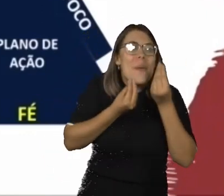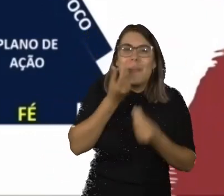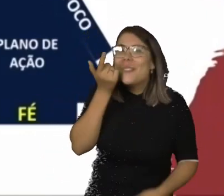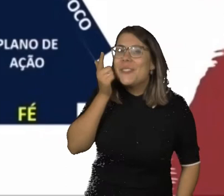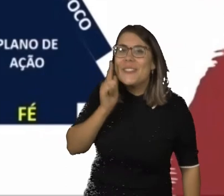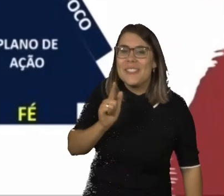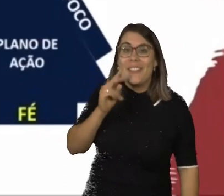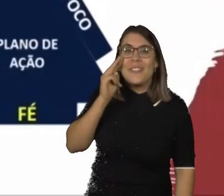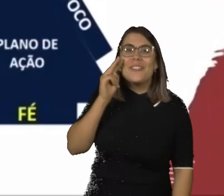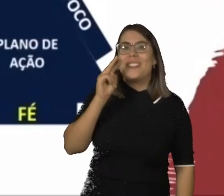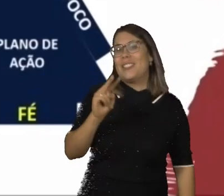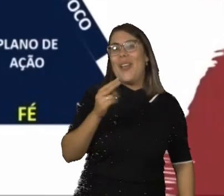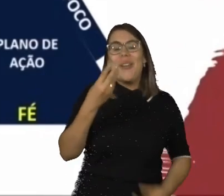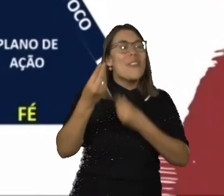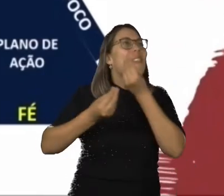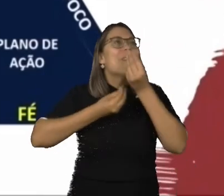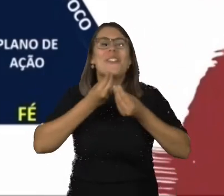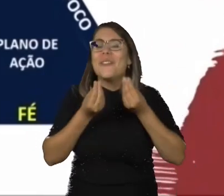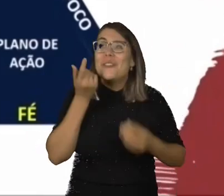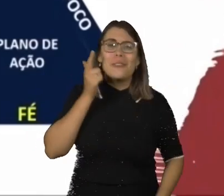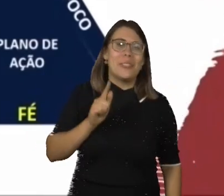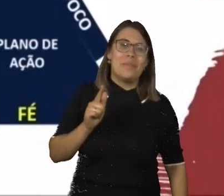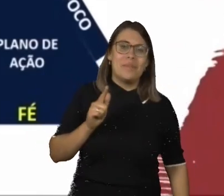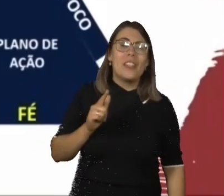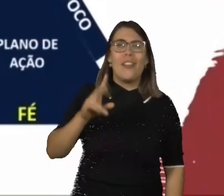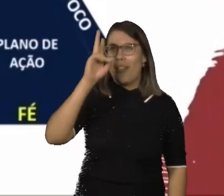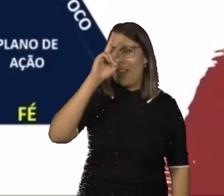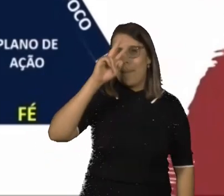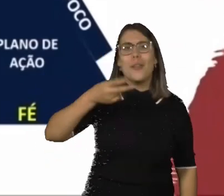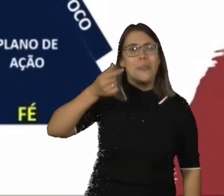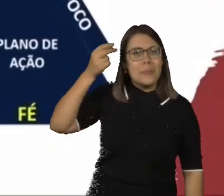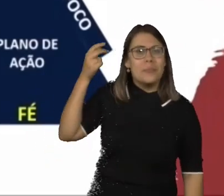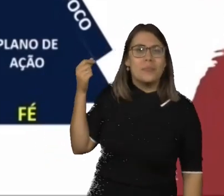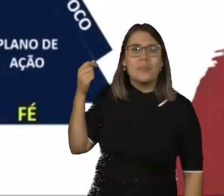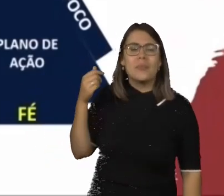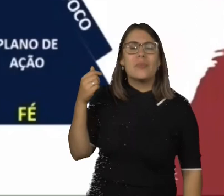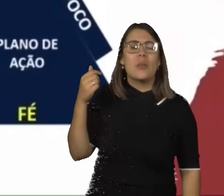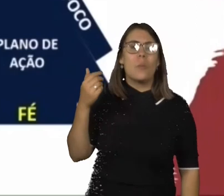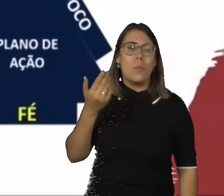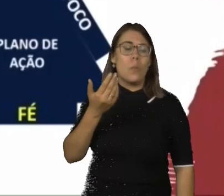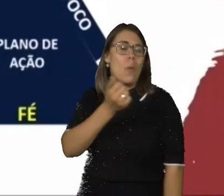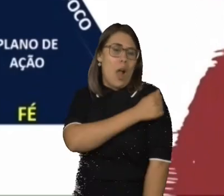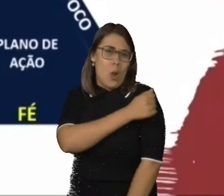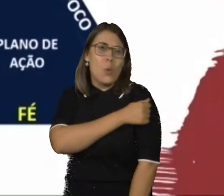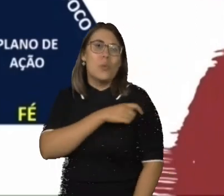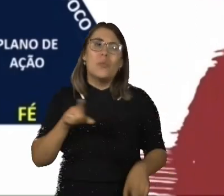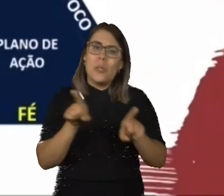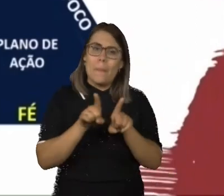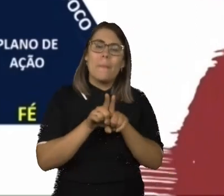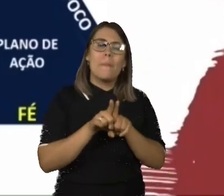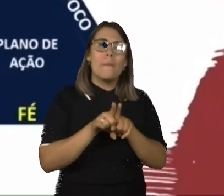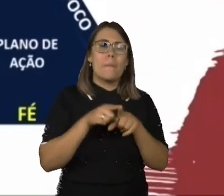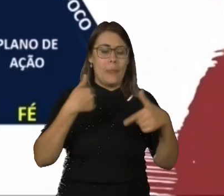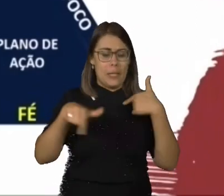fazer isso? De que forma eu vou fazer isso? Eu lembro do Fernandinho também, que foi um aluno nosso de síndrome de Dow, que trabalha no